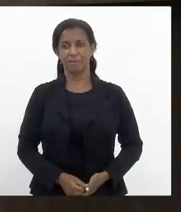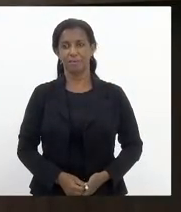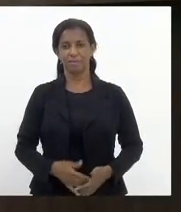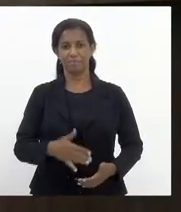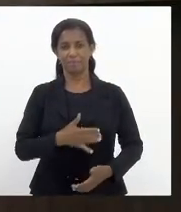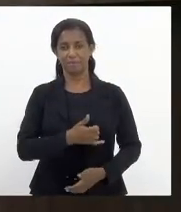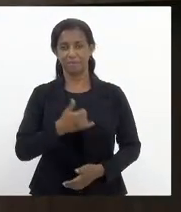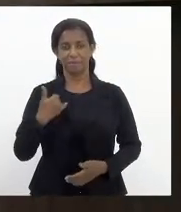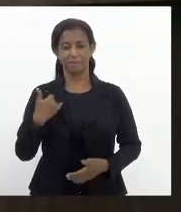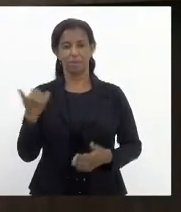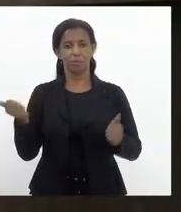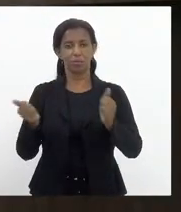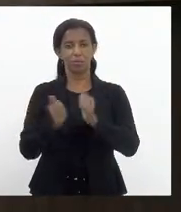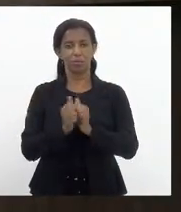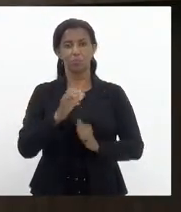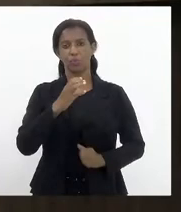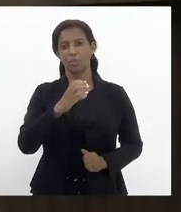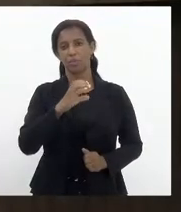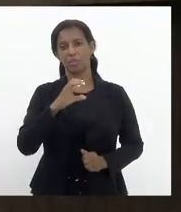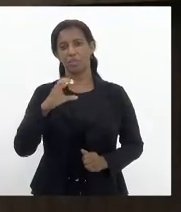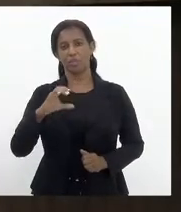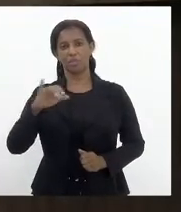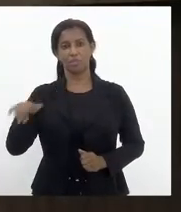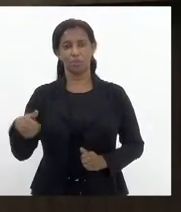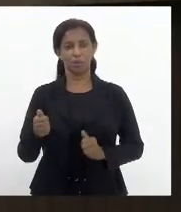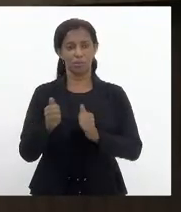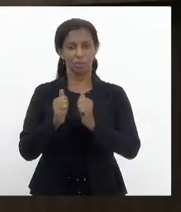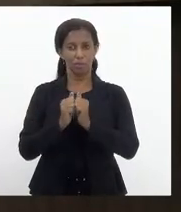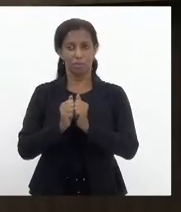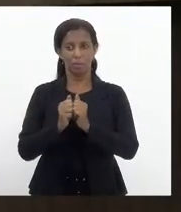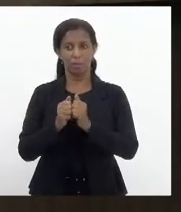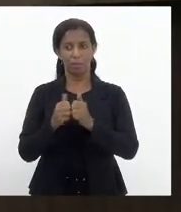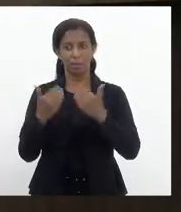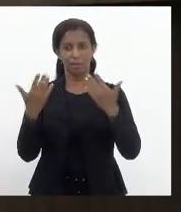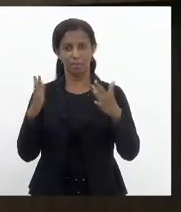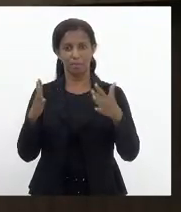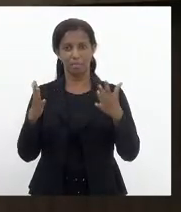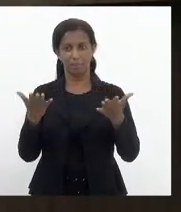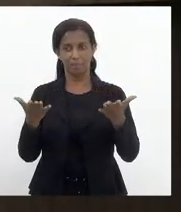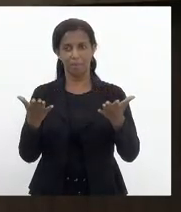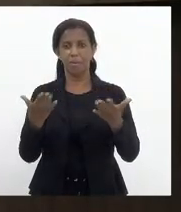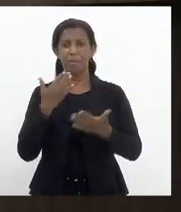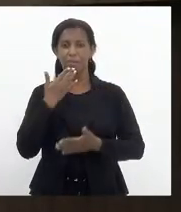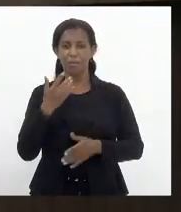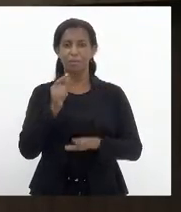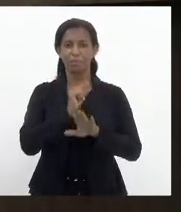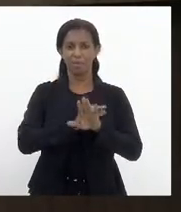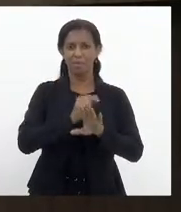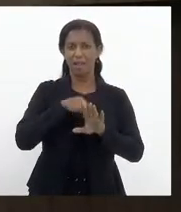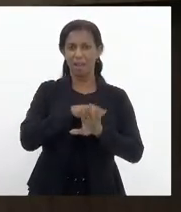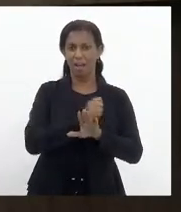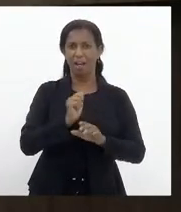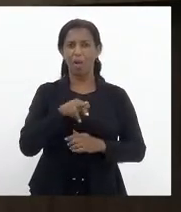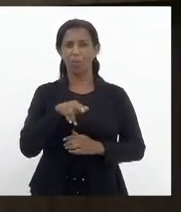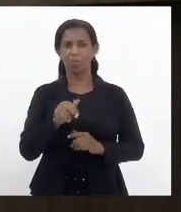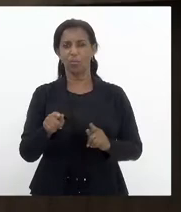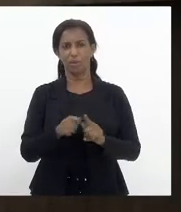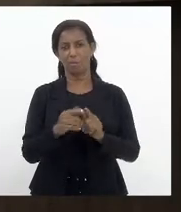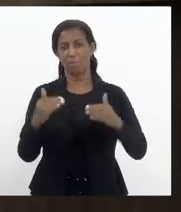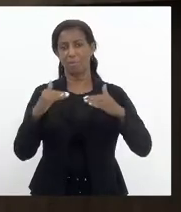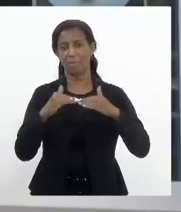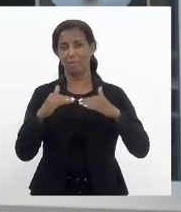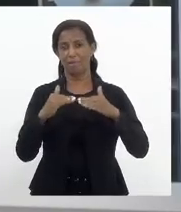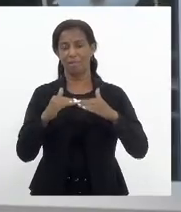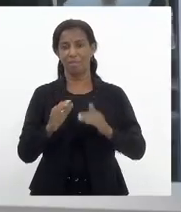meu parecer, junto com a CCJ, parabenizando o autor e me pedindo para me tornar autor também desse brilhante projeto. Parecer favorável.